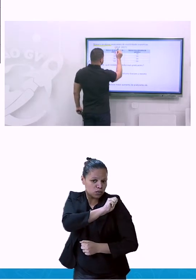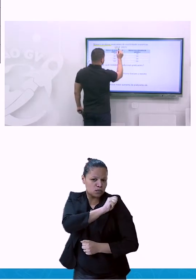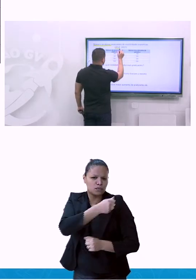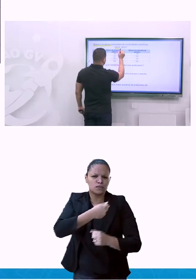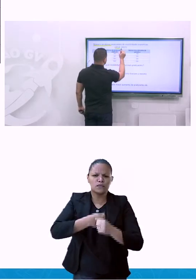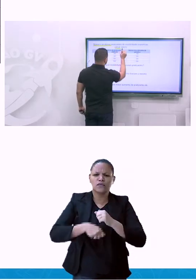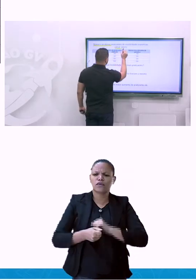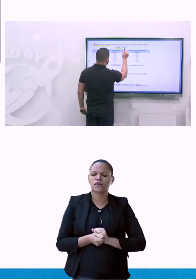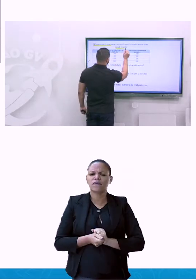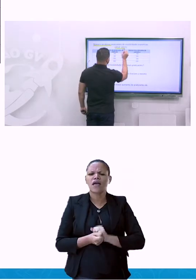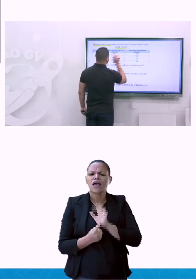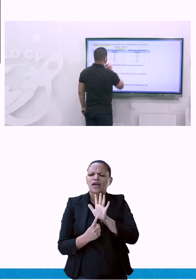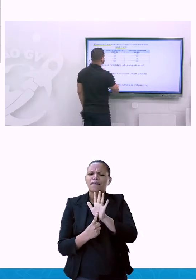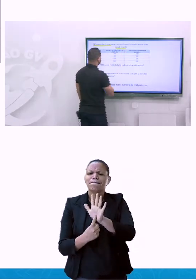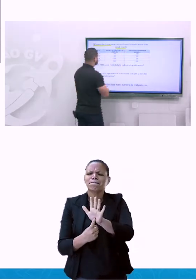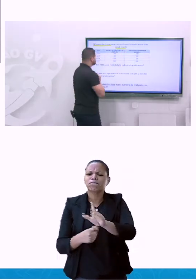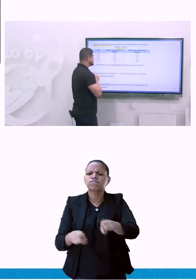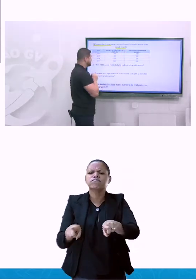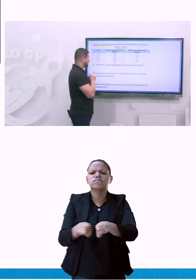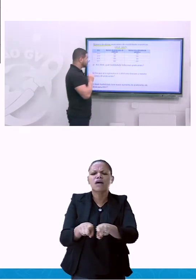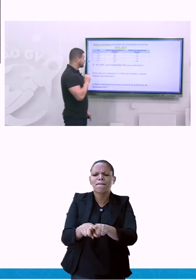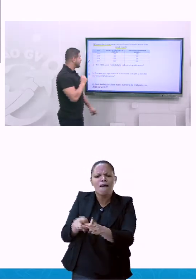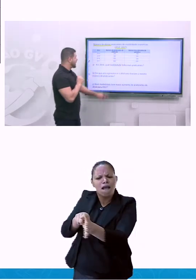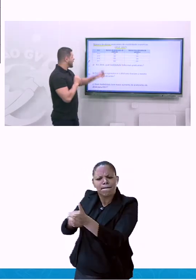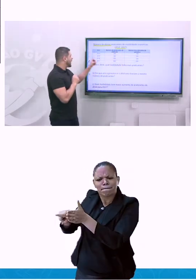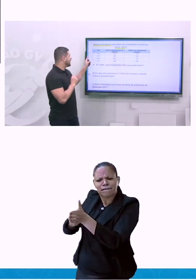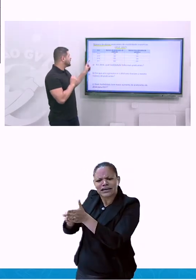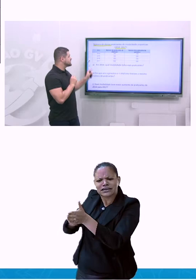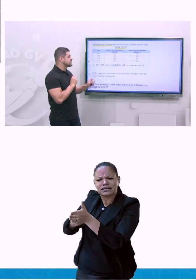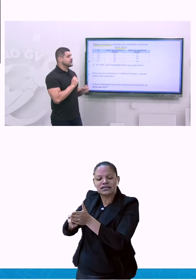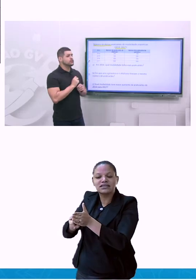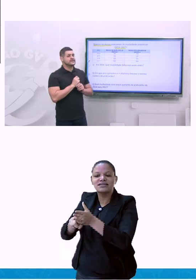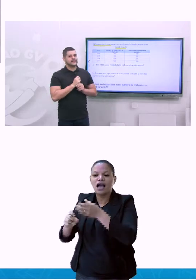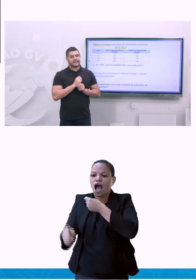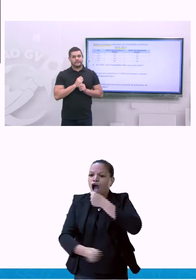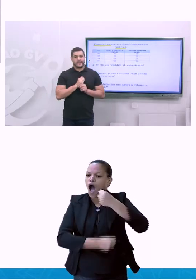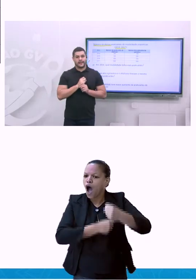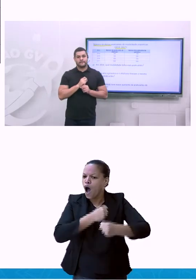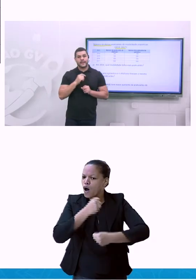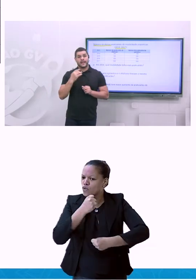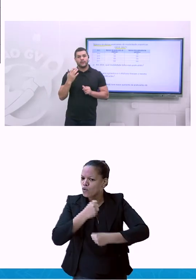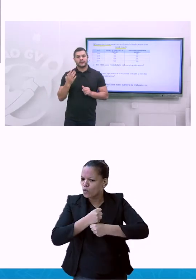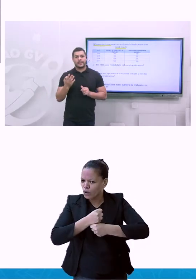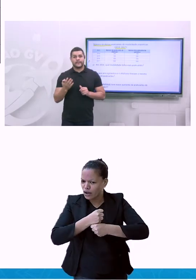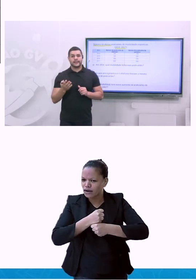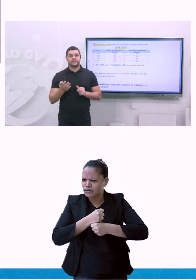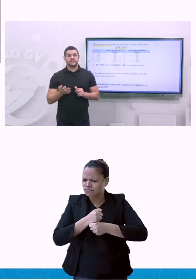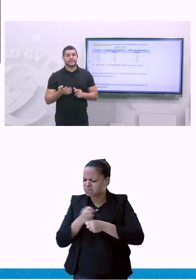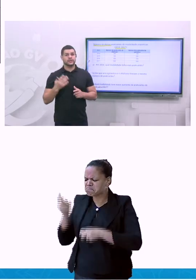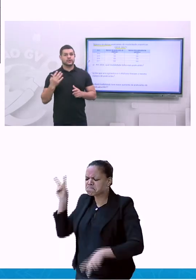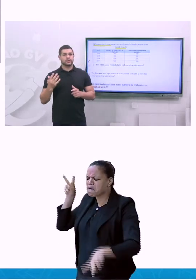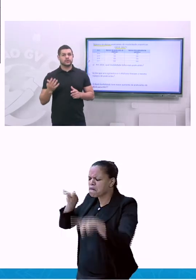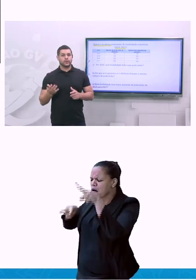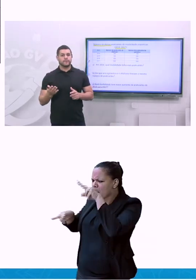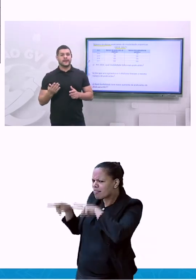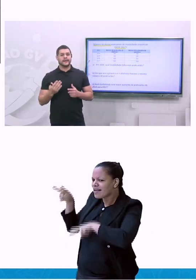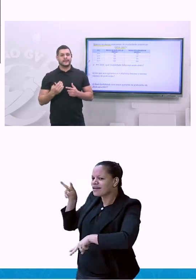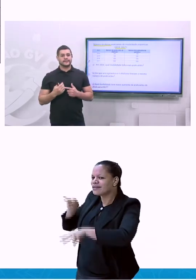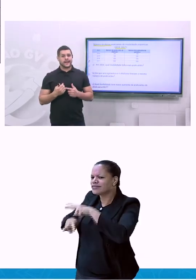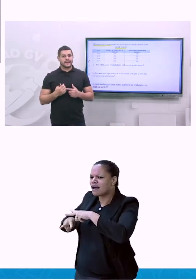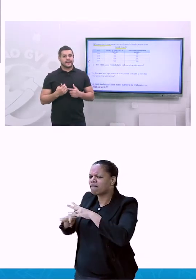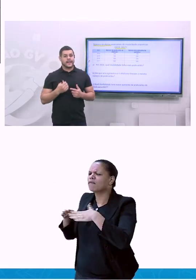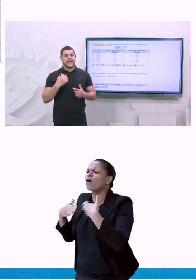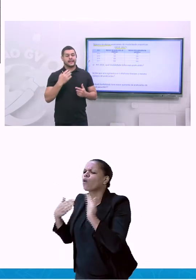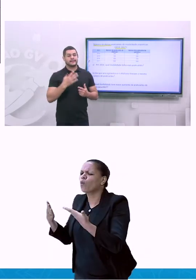Entre 2014 e 2017. Analisando essa tabela, ela é uma tabela de dupla